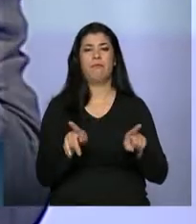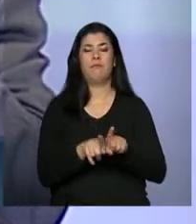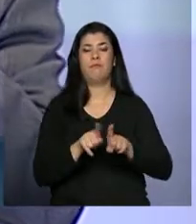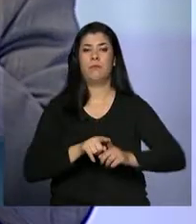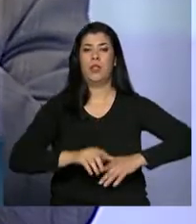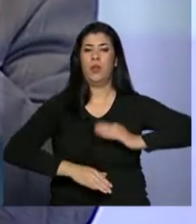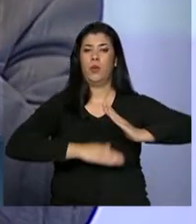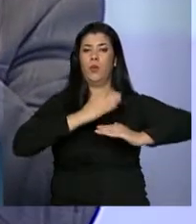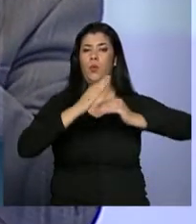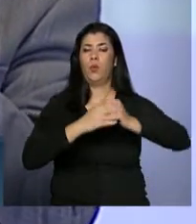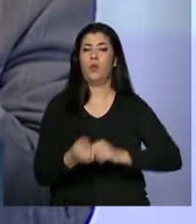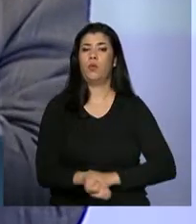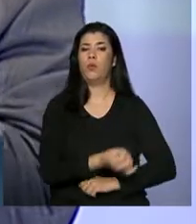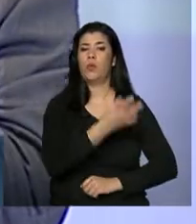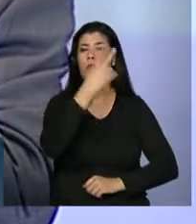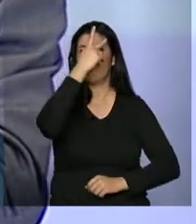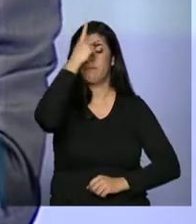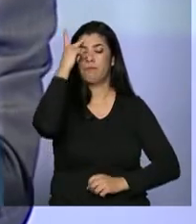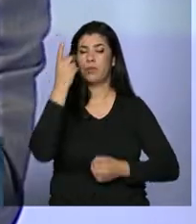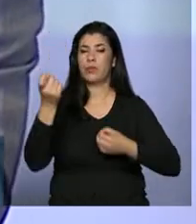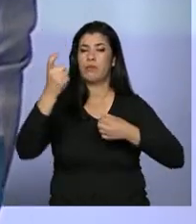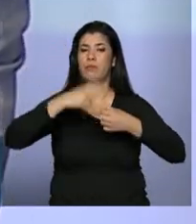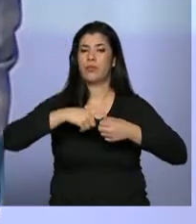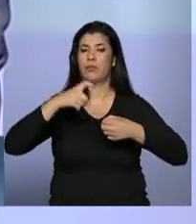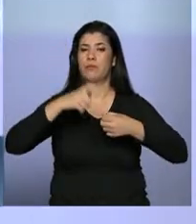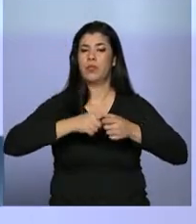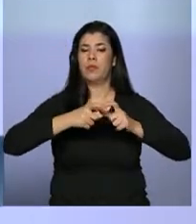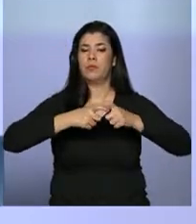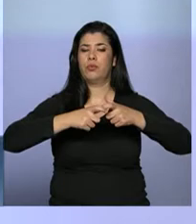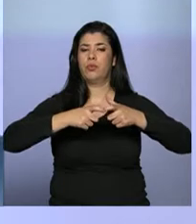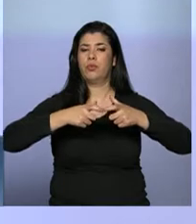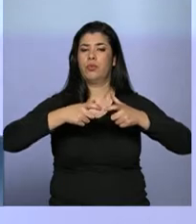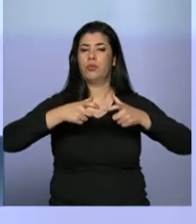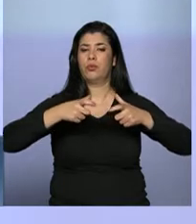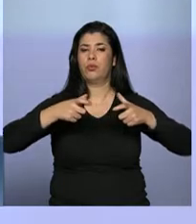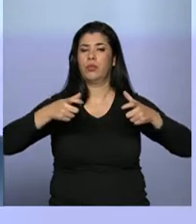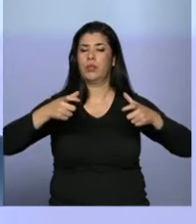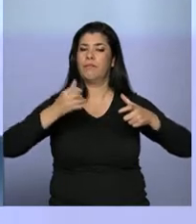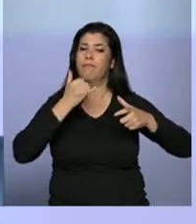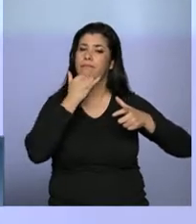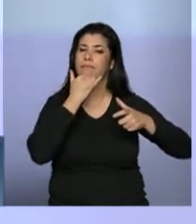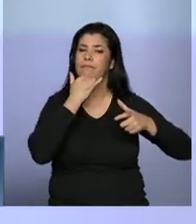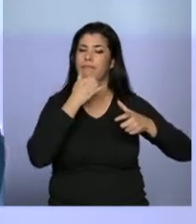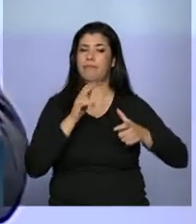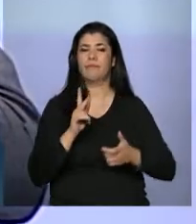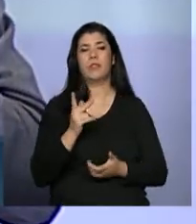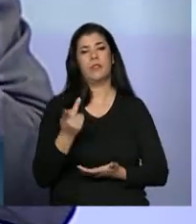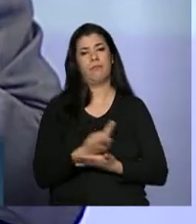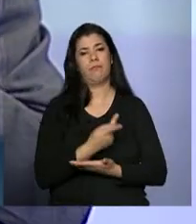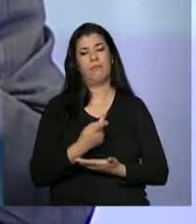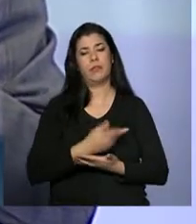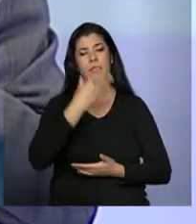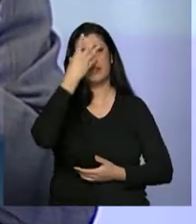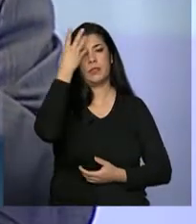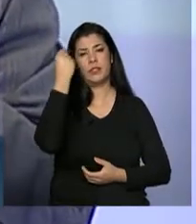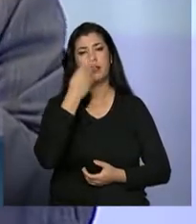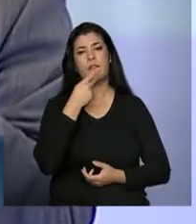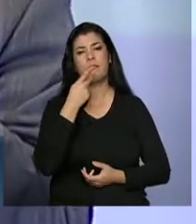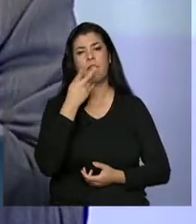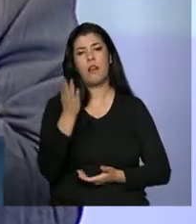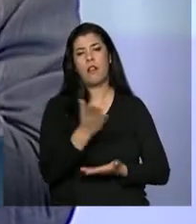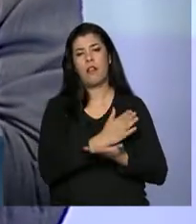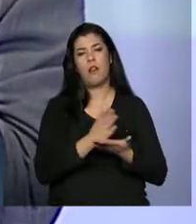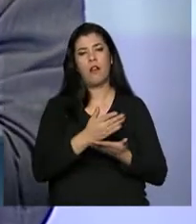aumentando esse número de parceiros. Certamente, cometi o erro de deixar de citar aqui alguma